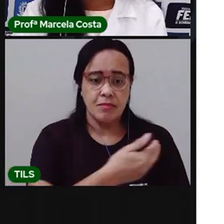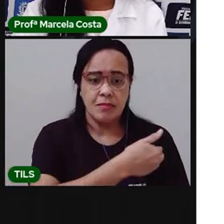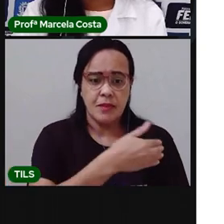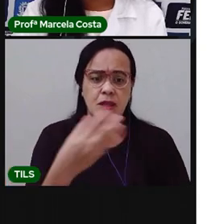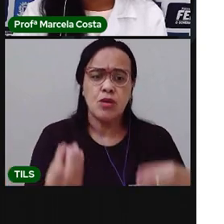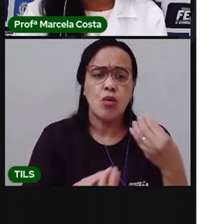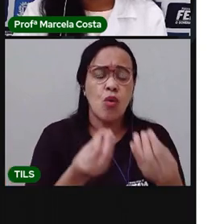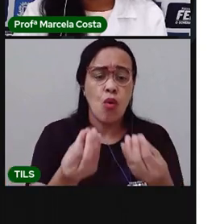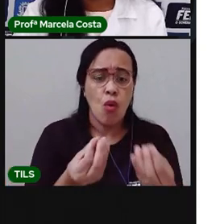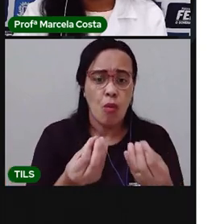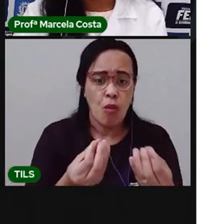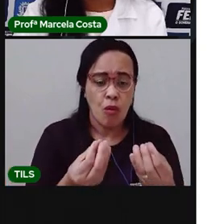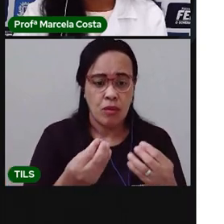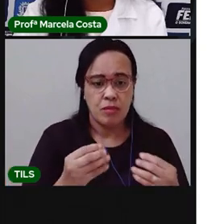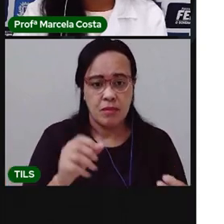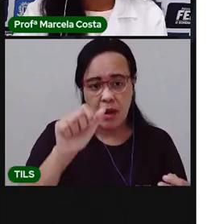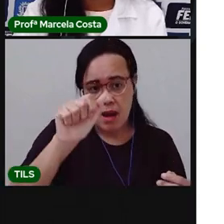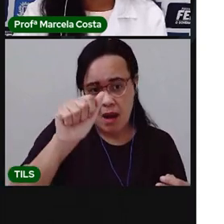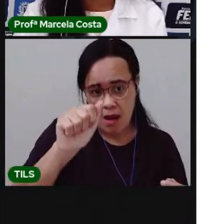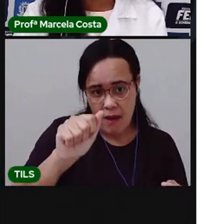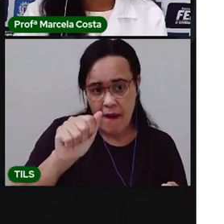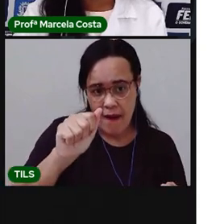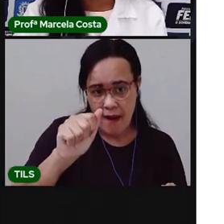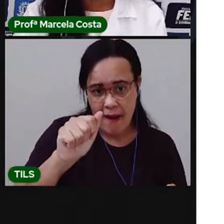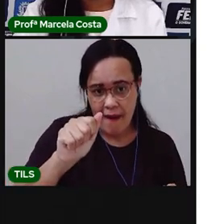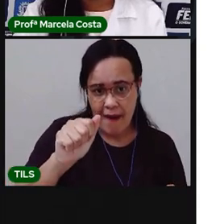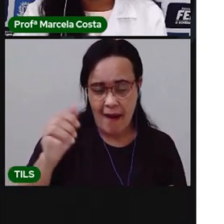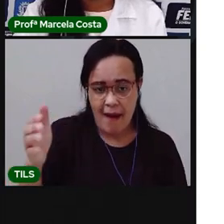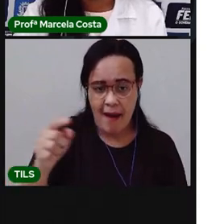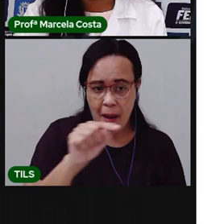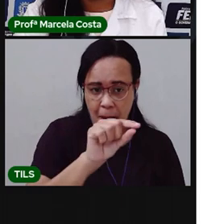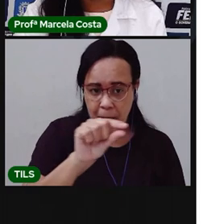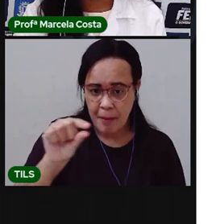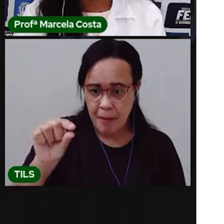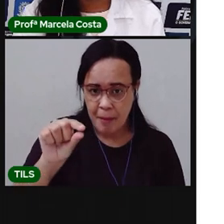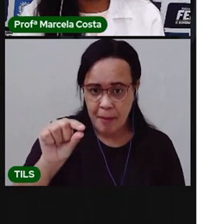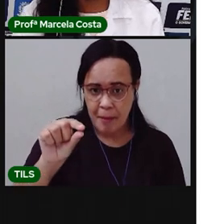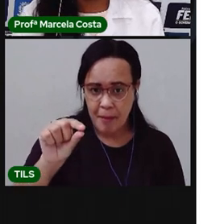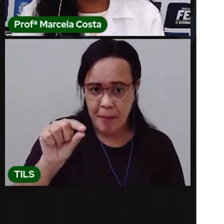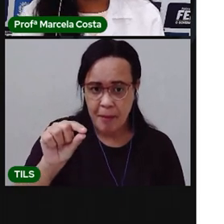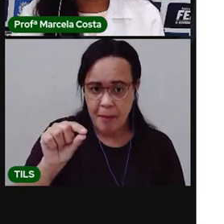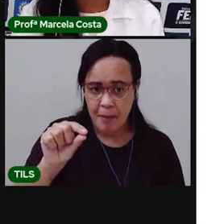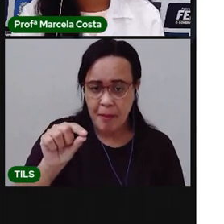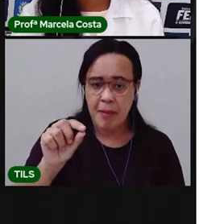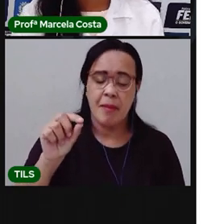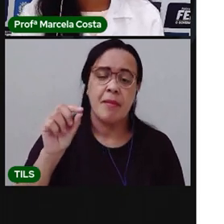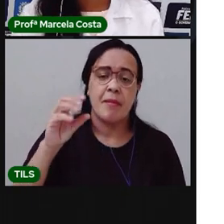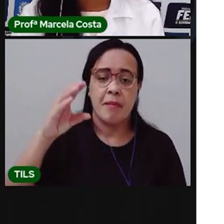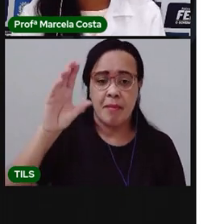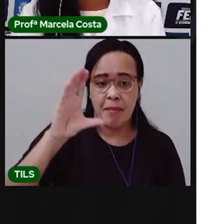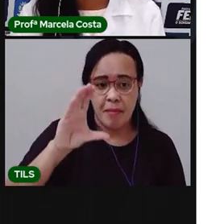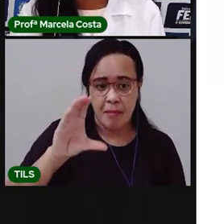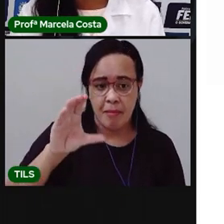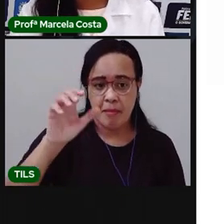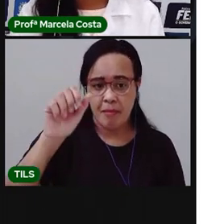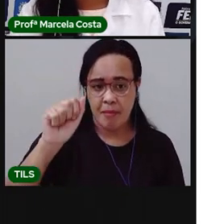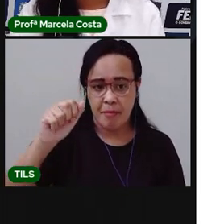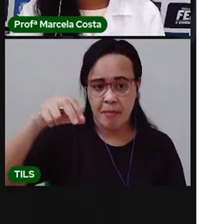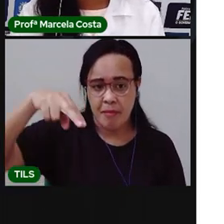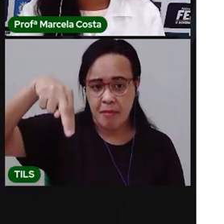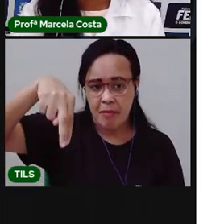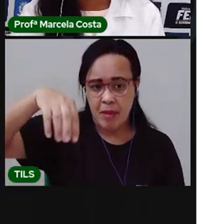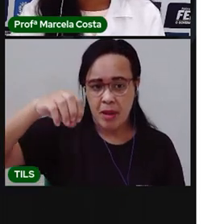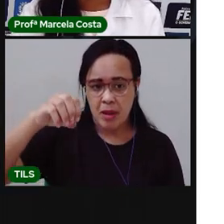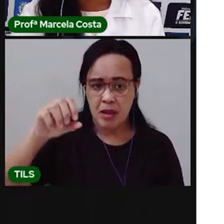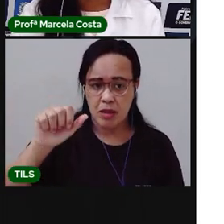A canoa virou. É o nome da música. Agora